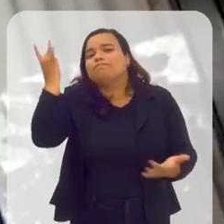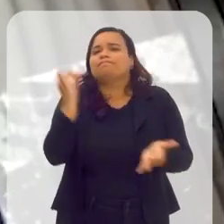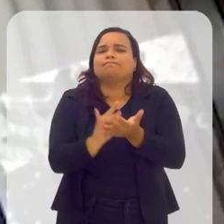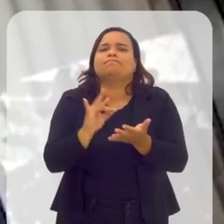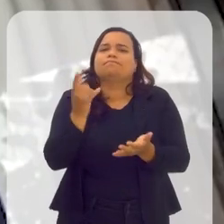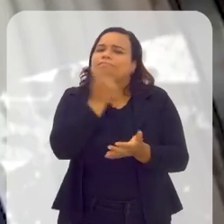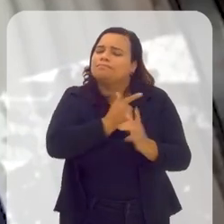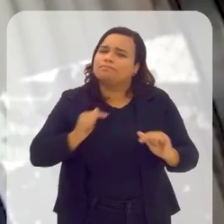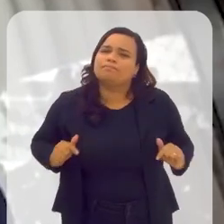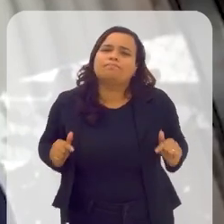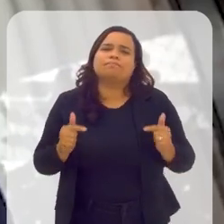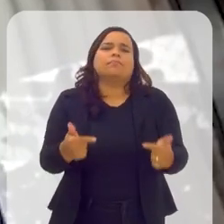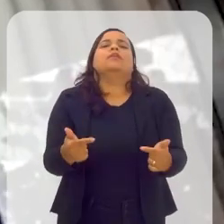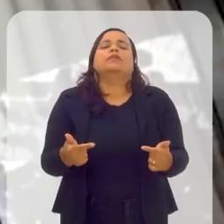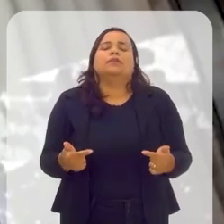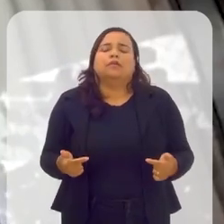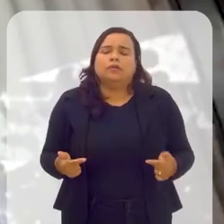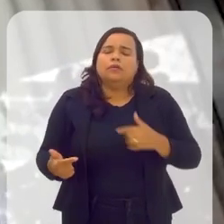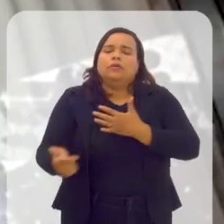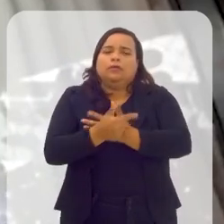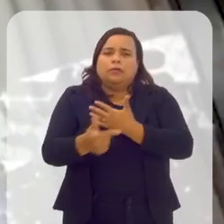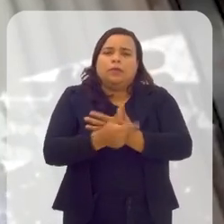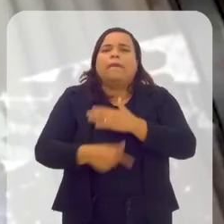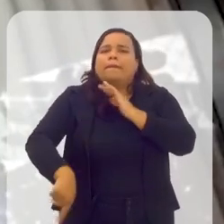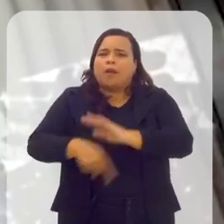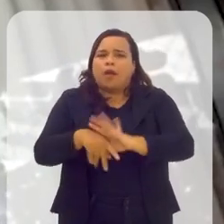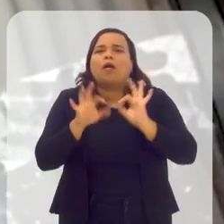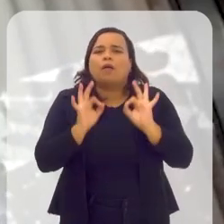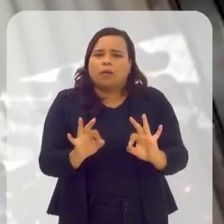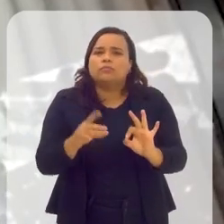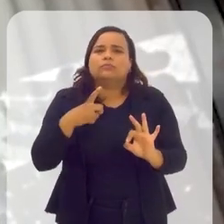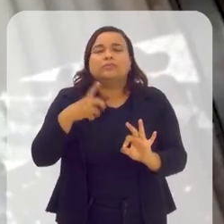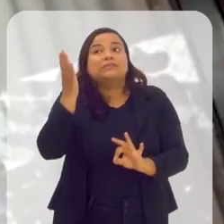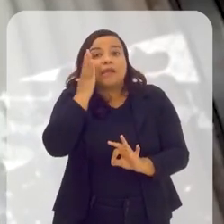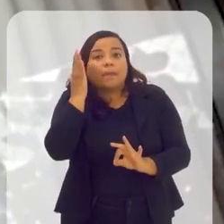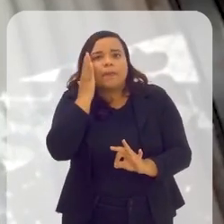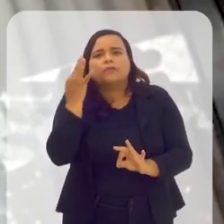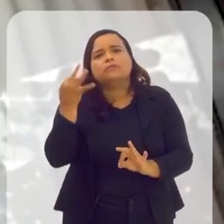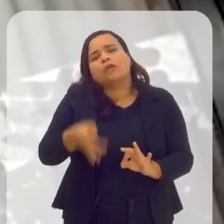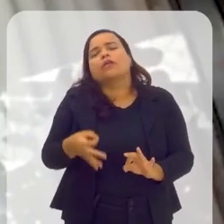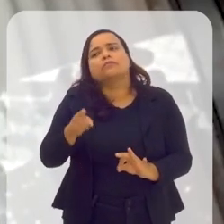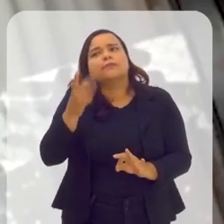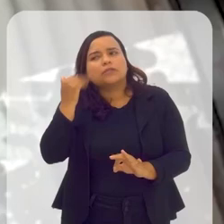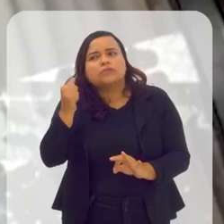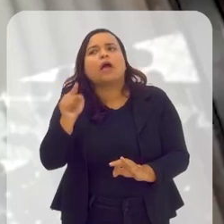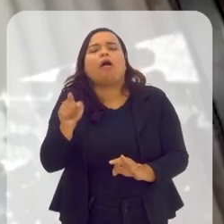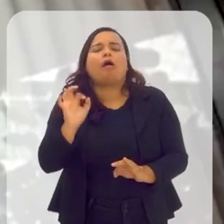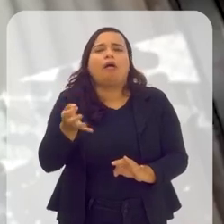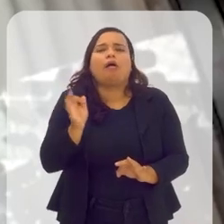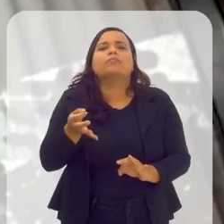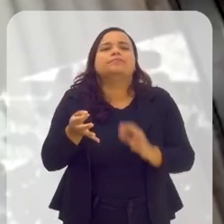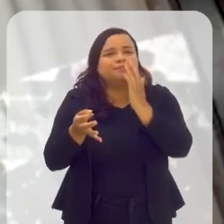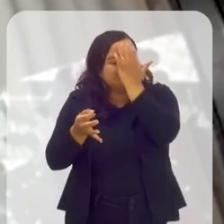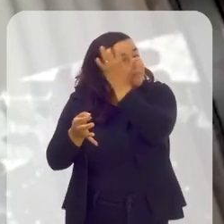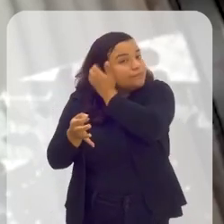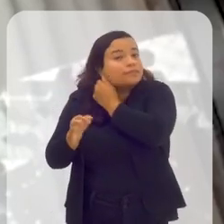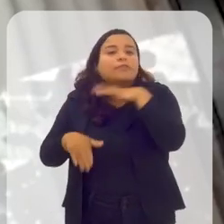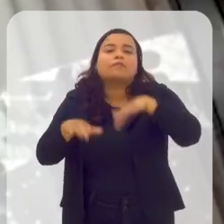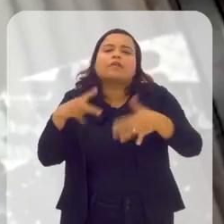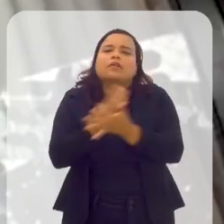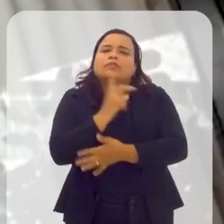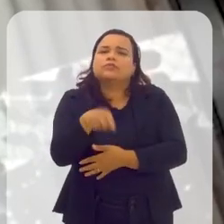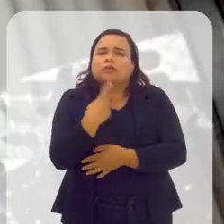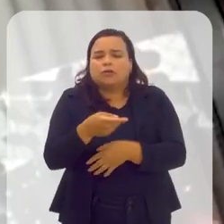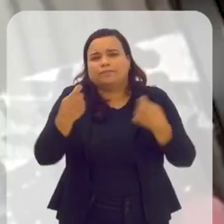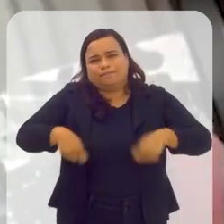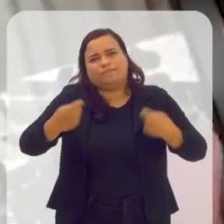exercer efetivamente ali um papel de, olha, a gente sabe disso, muitas vezes